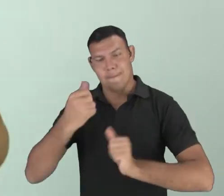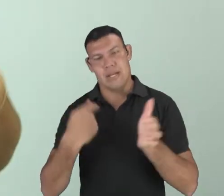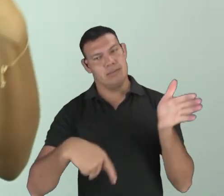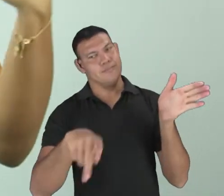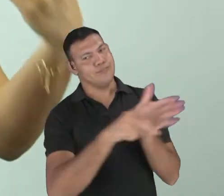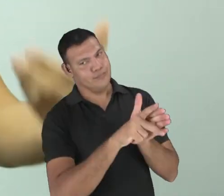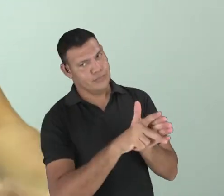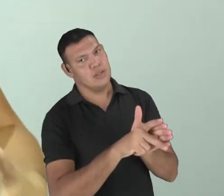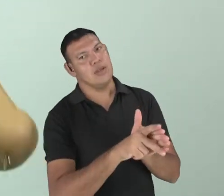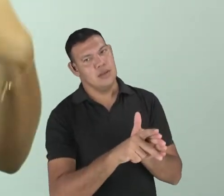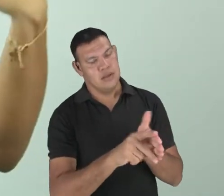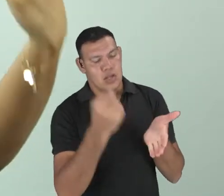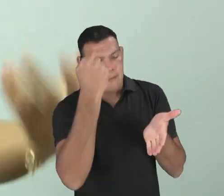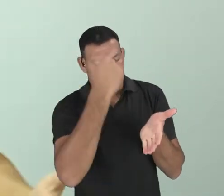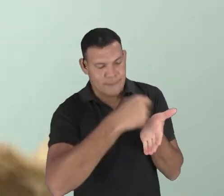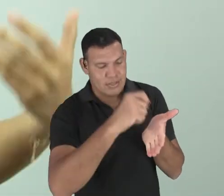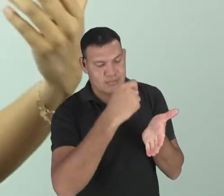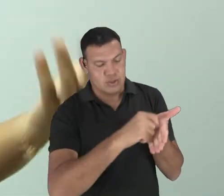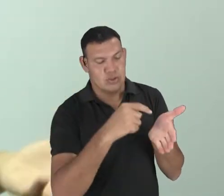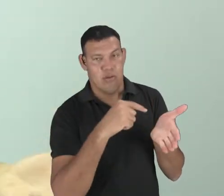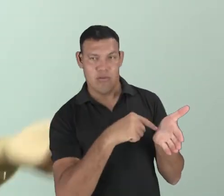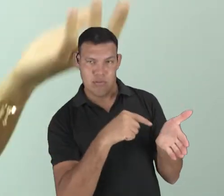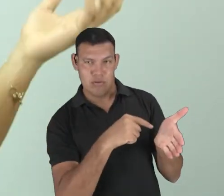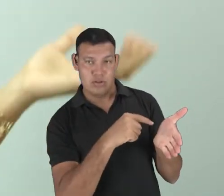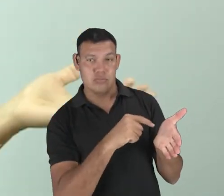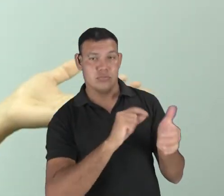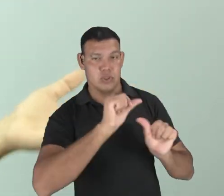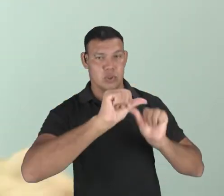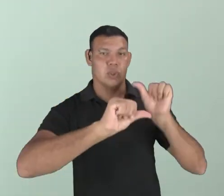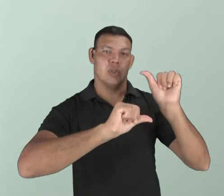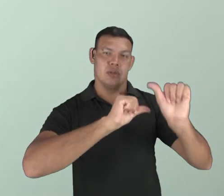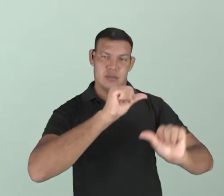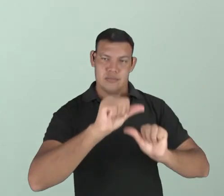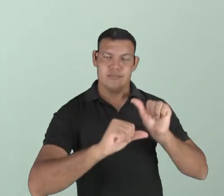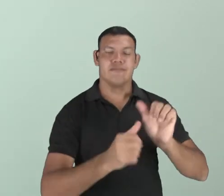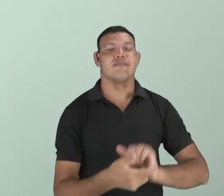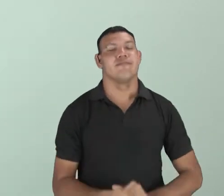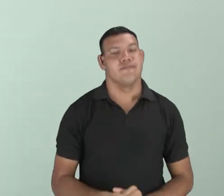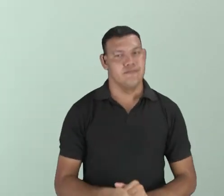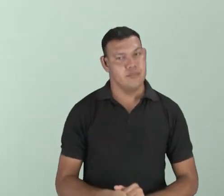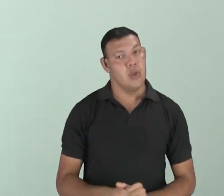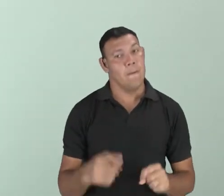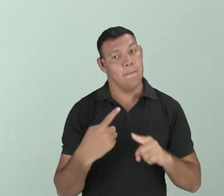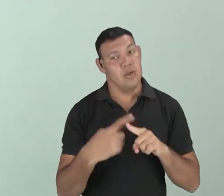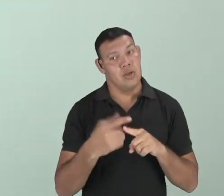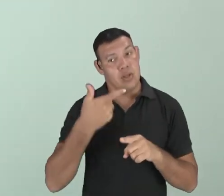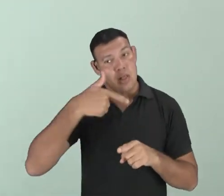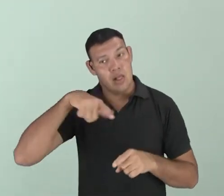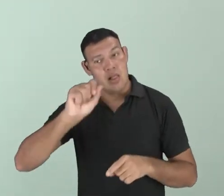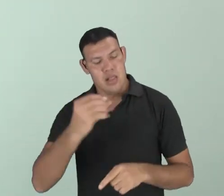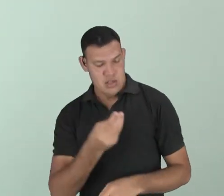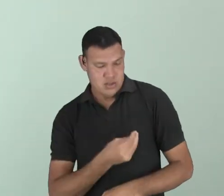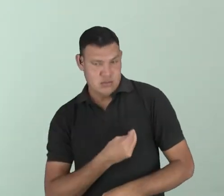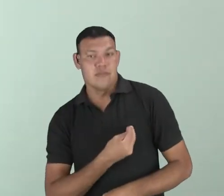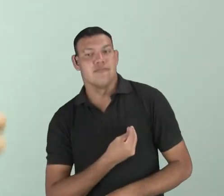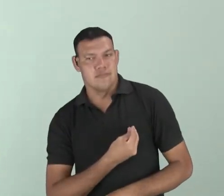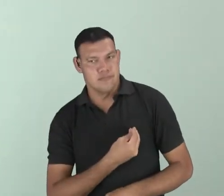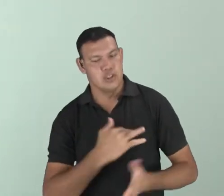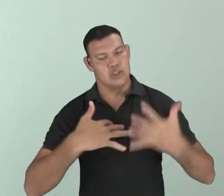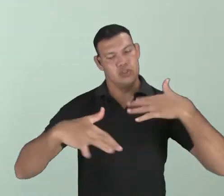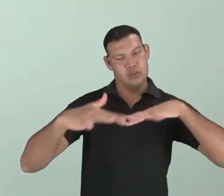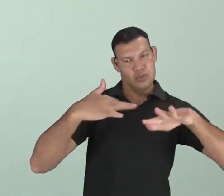e aí ela passou a ser escrita de uma forma diferente. É como eu disse, a língua ela é viva, ela é dinâmica.